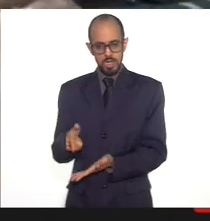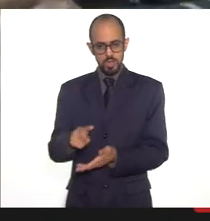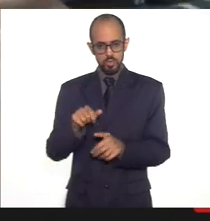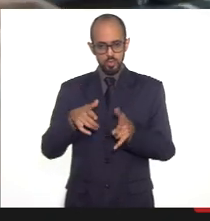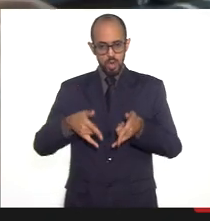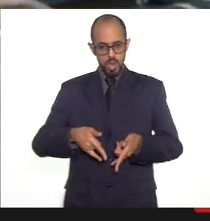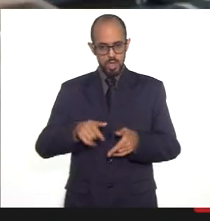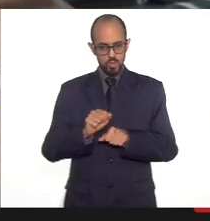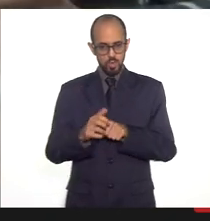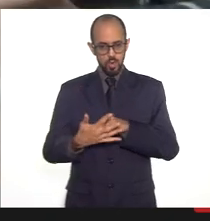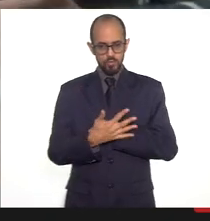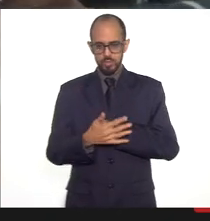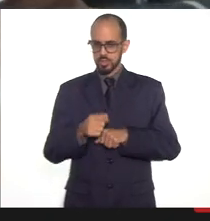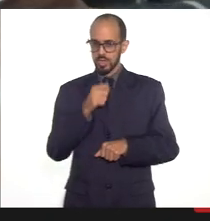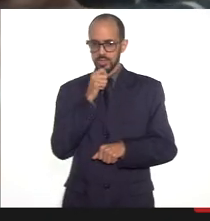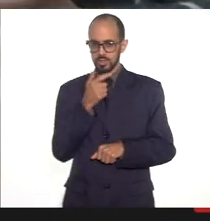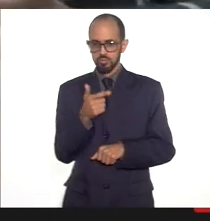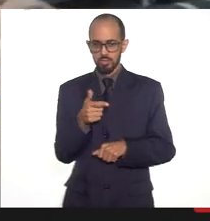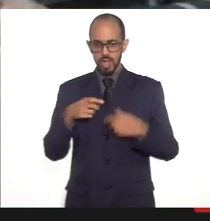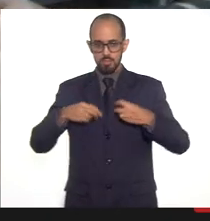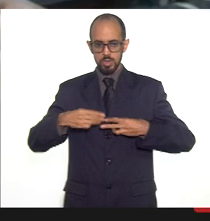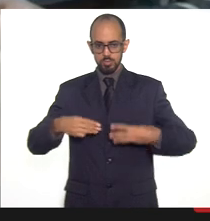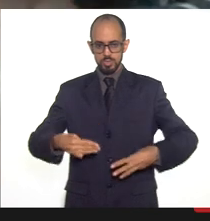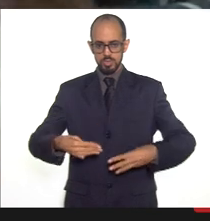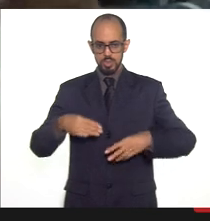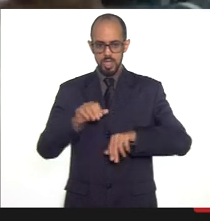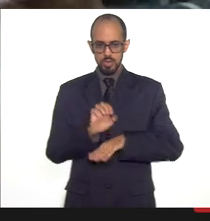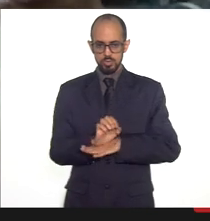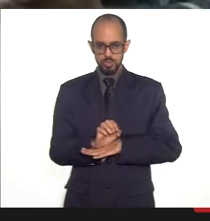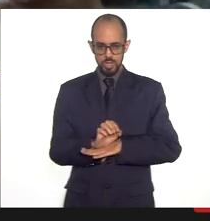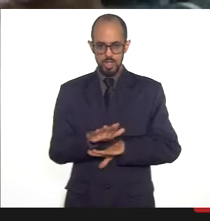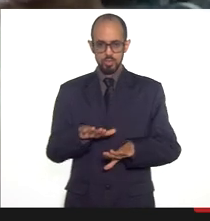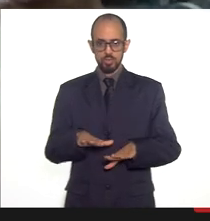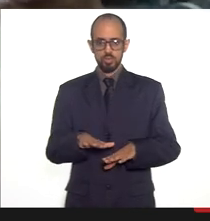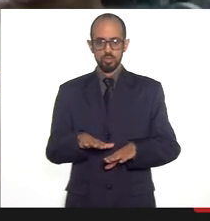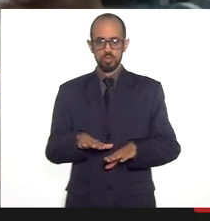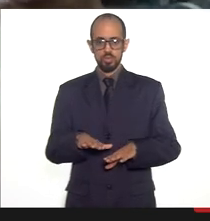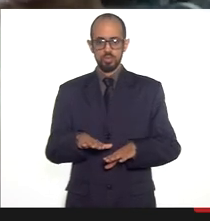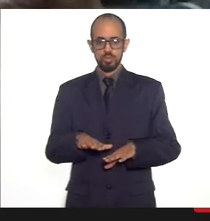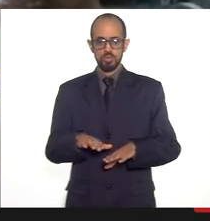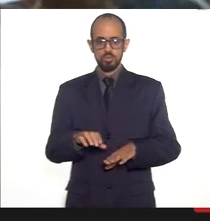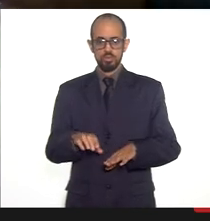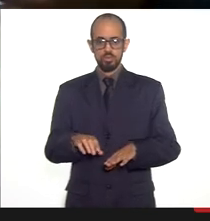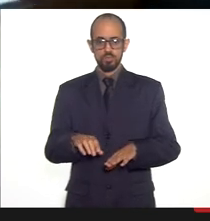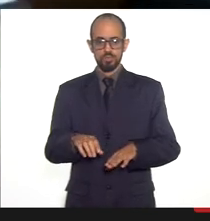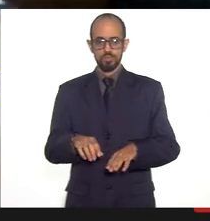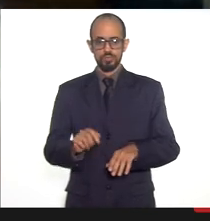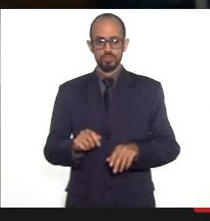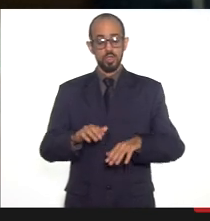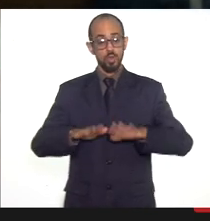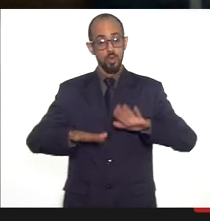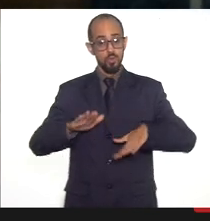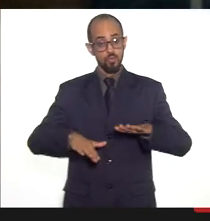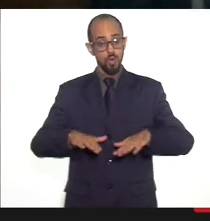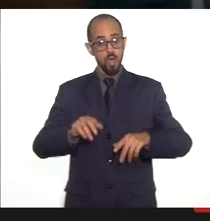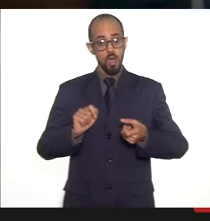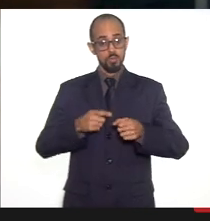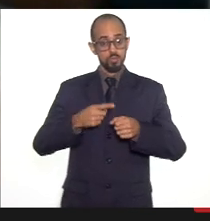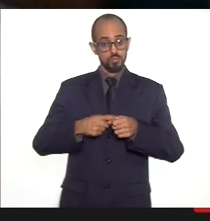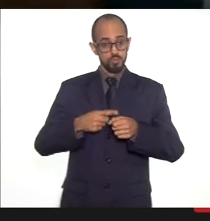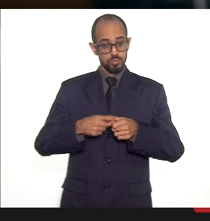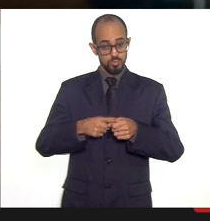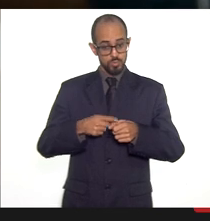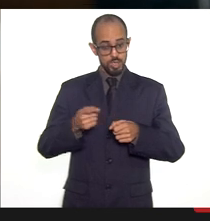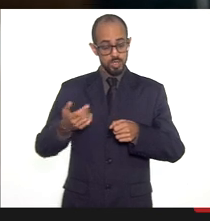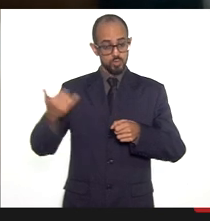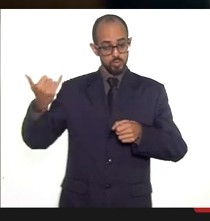que não estão habilitados pelo Ministério de acordo com a disponibilidade dos municípios. então eles nos sinalizam os leitos que